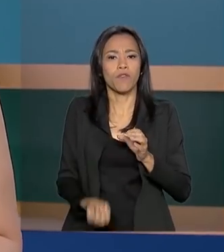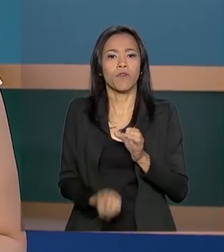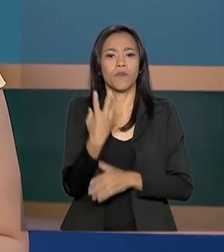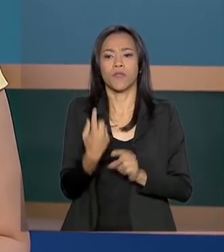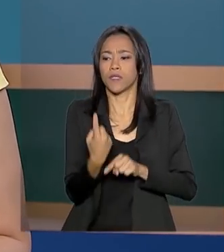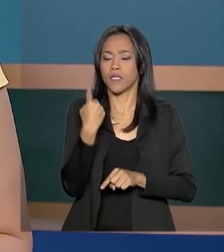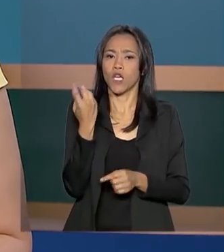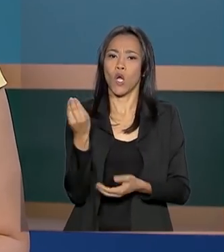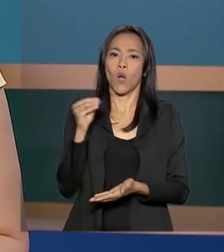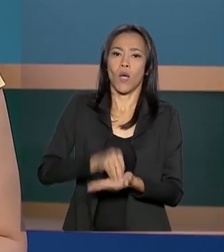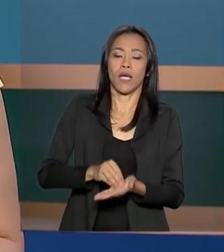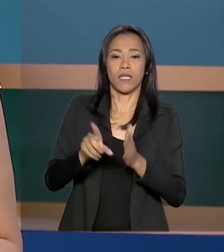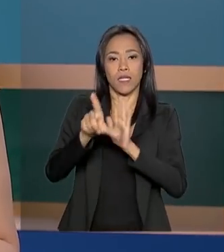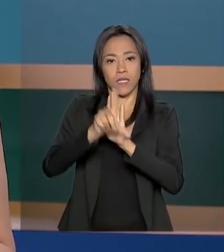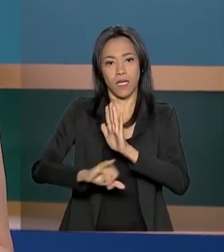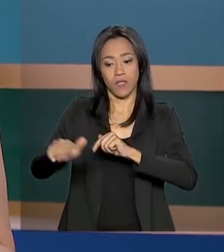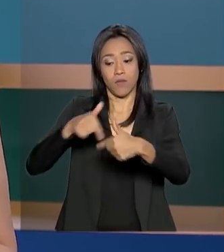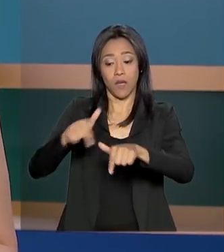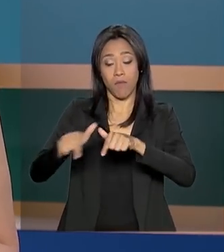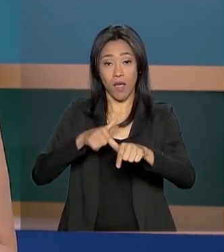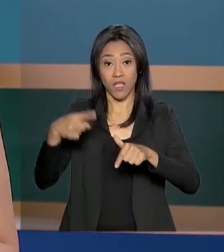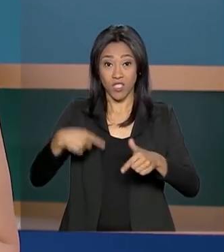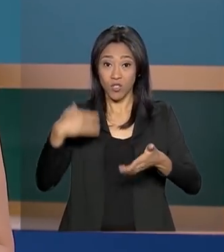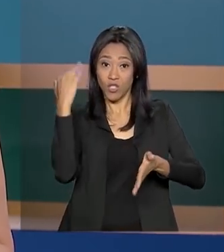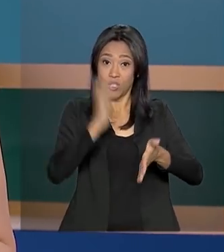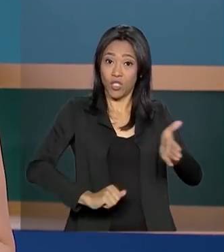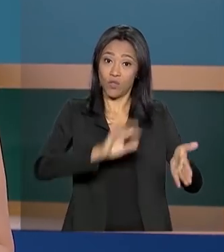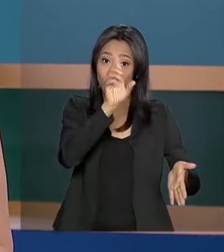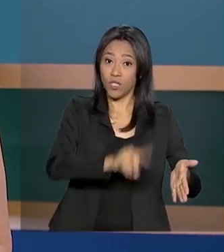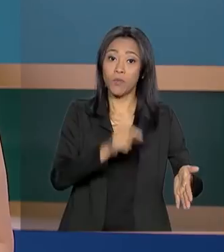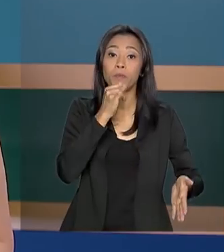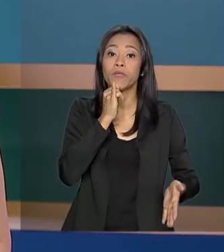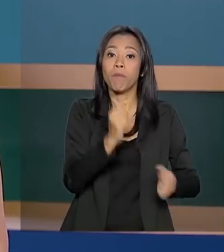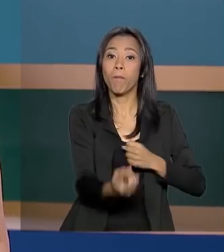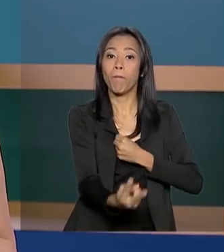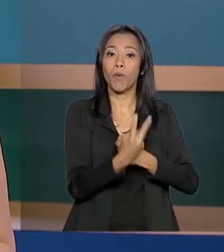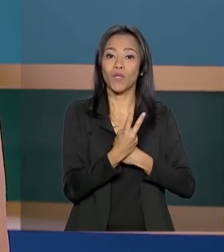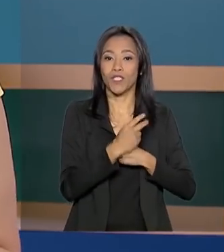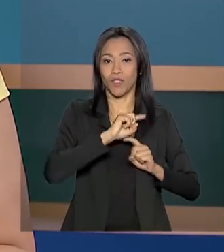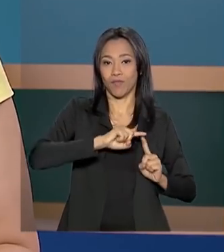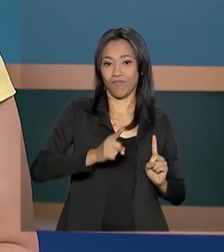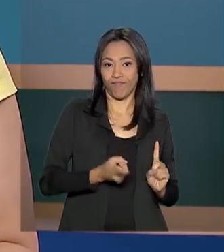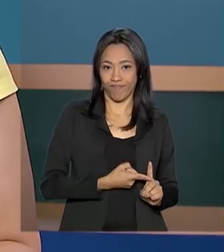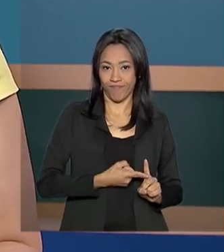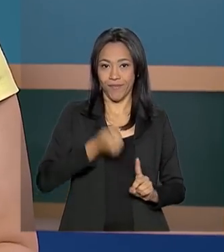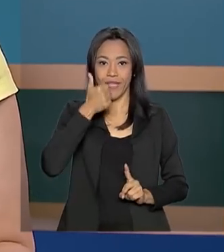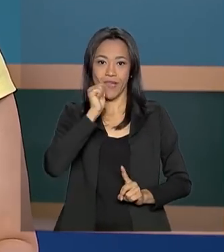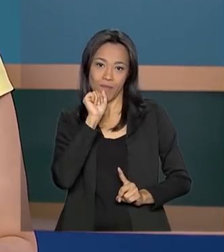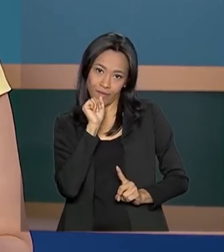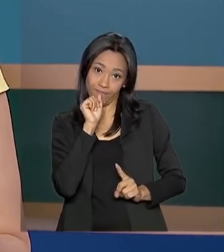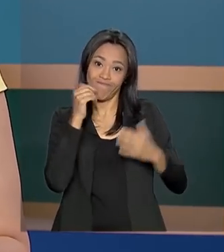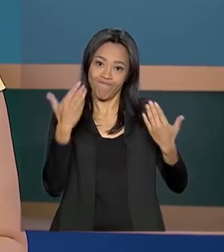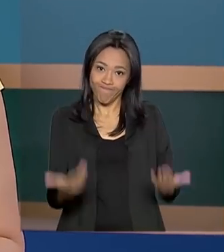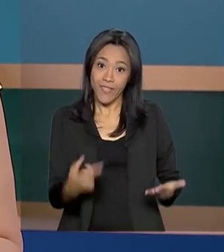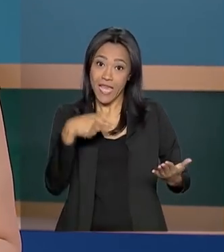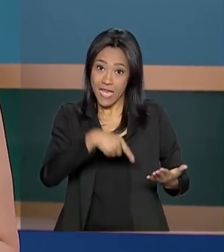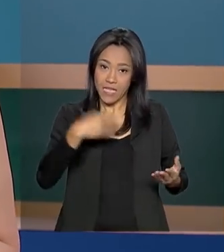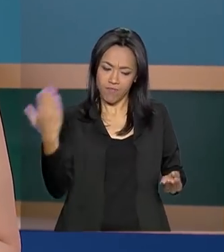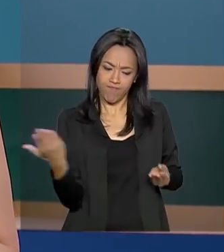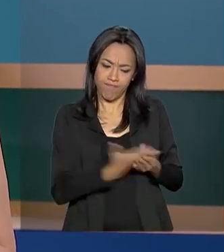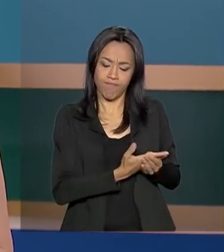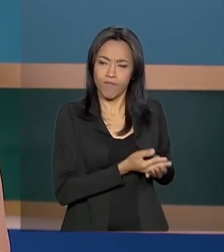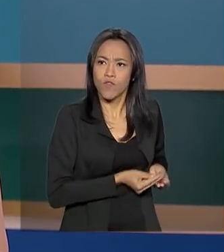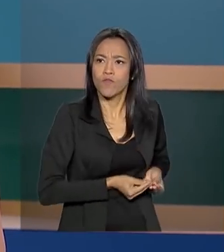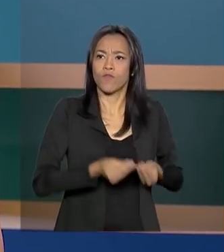Reforma Trabalhista viola direitos constitucionais como a proteção à maternidade e à criança. A ação chegou ao Supremo pela